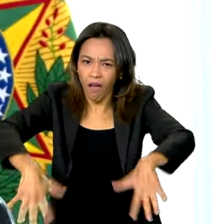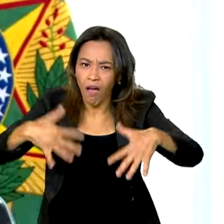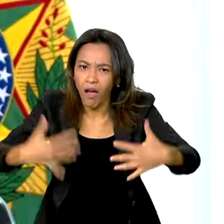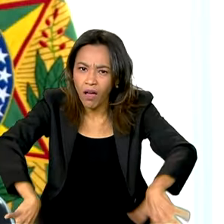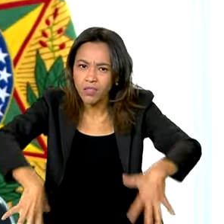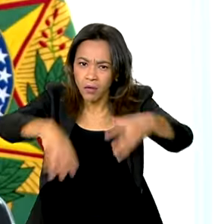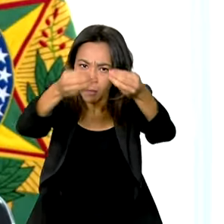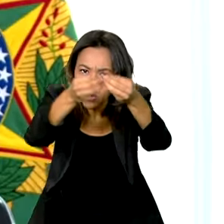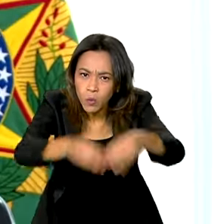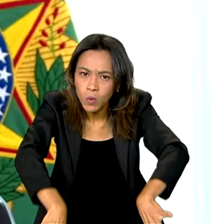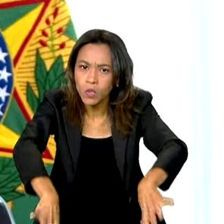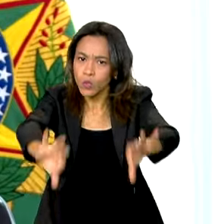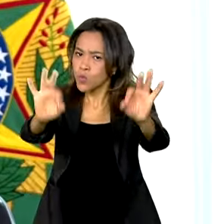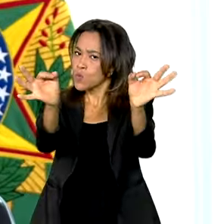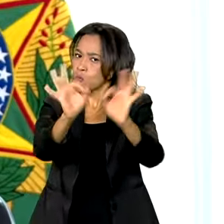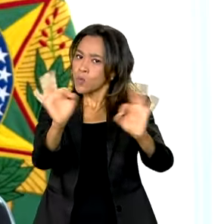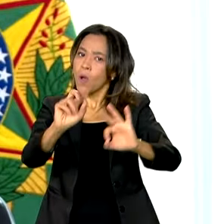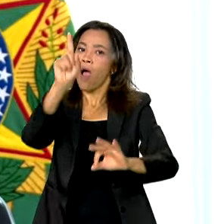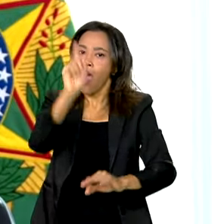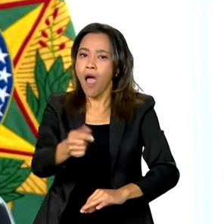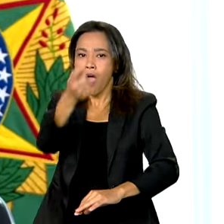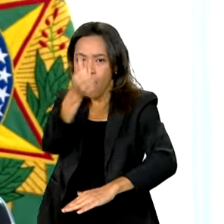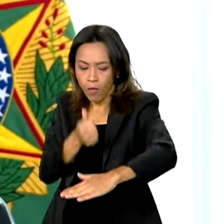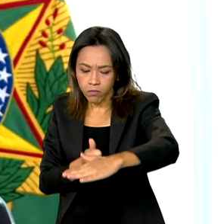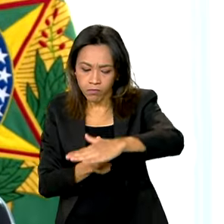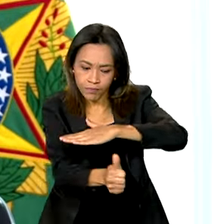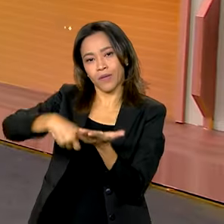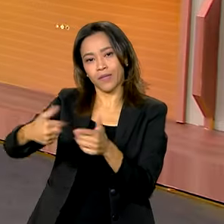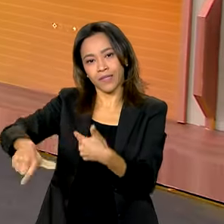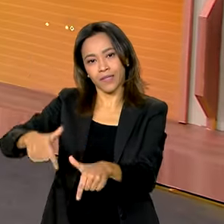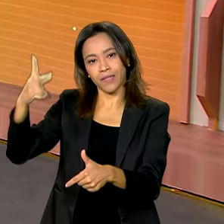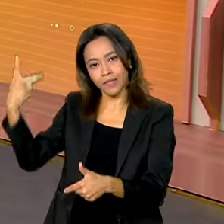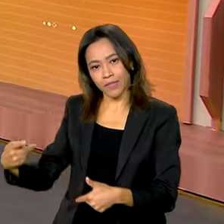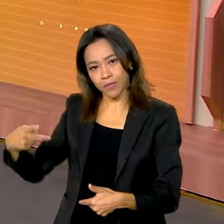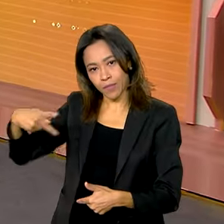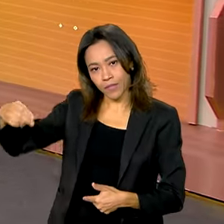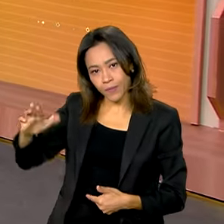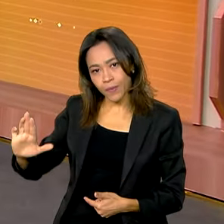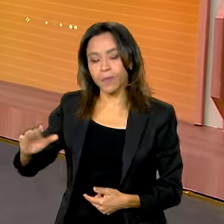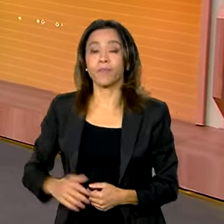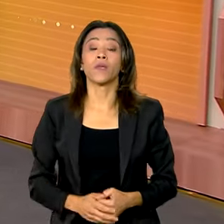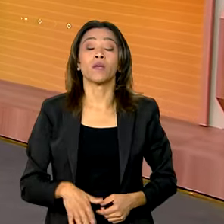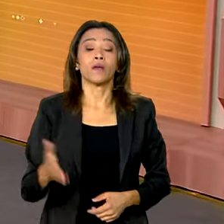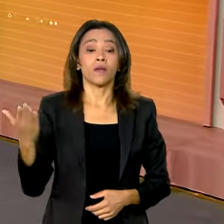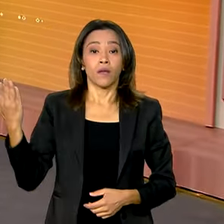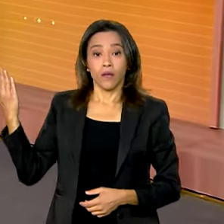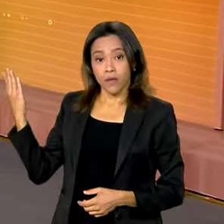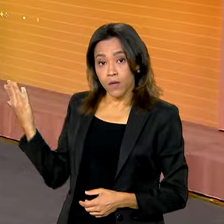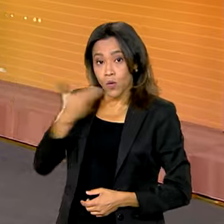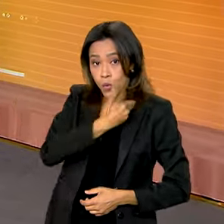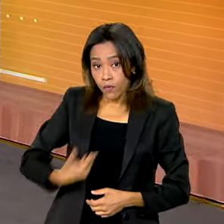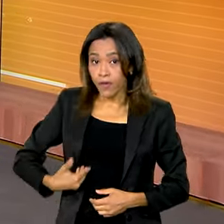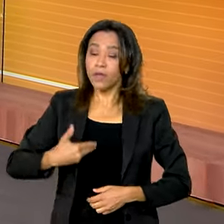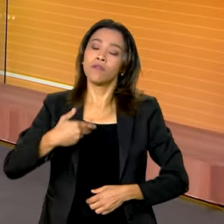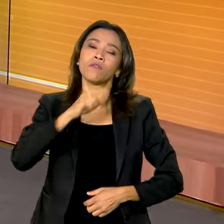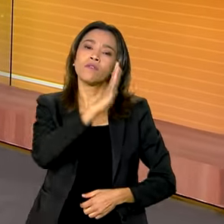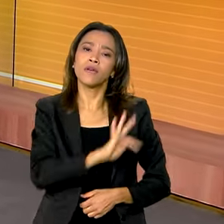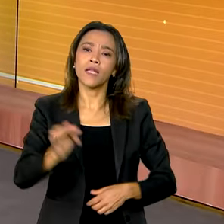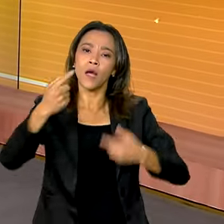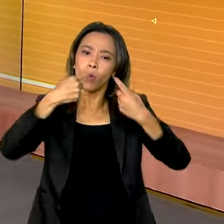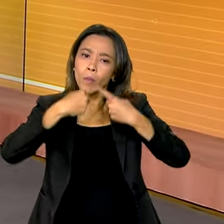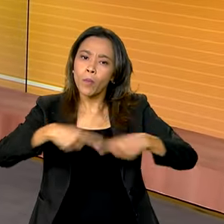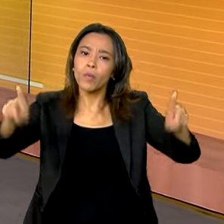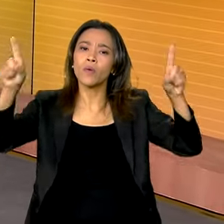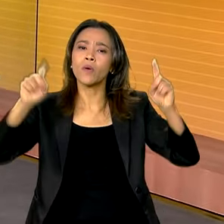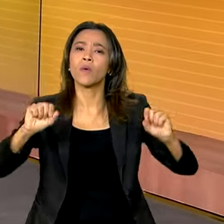investimento do futuro desse país. E o governo federal publicou o decreto que altera o sistema de